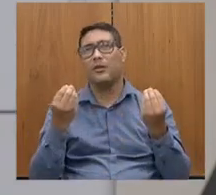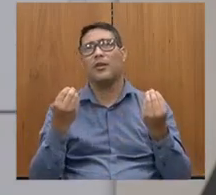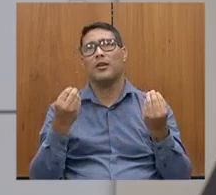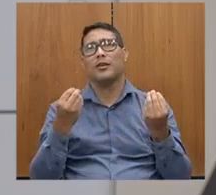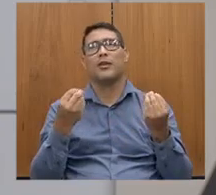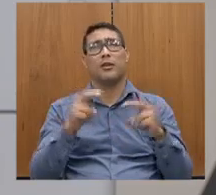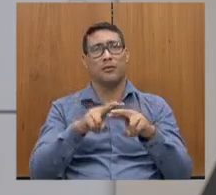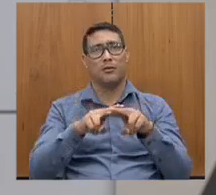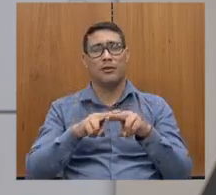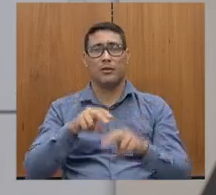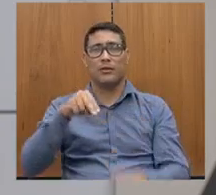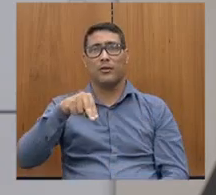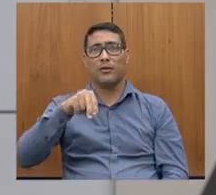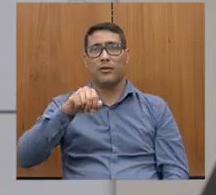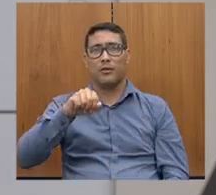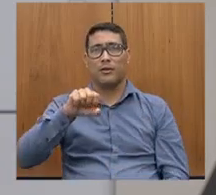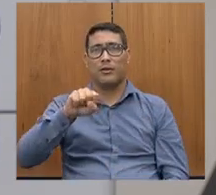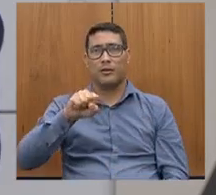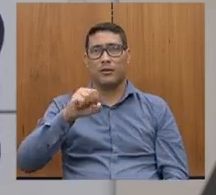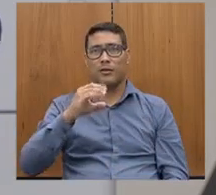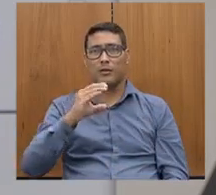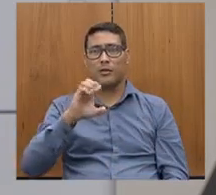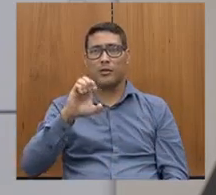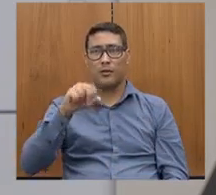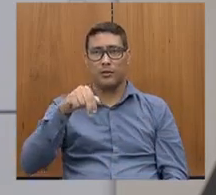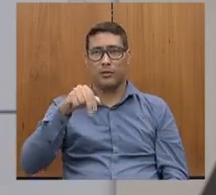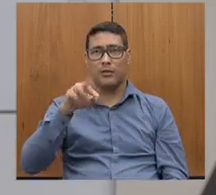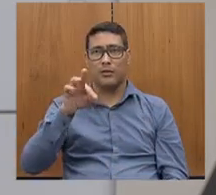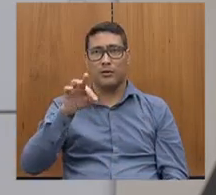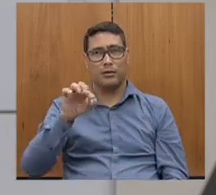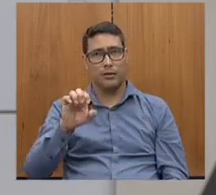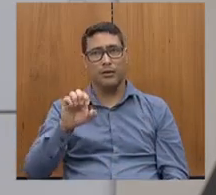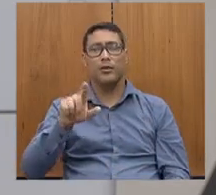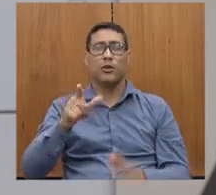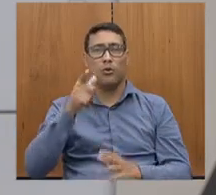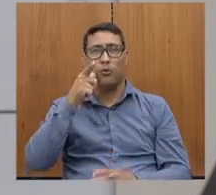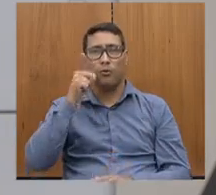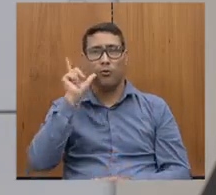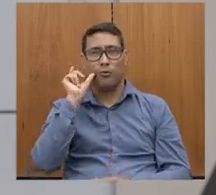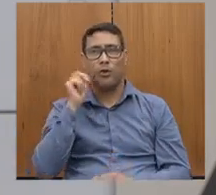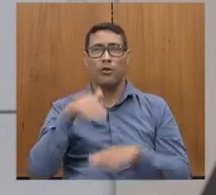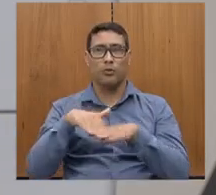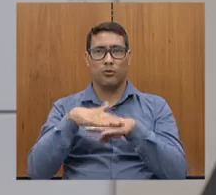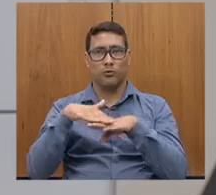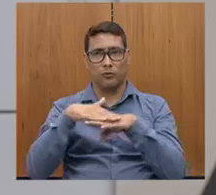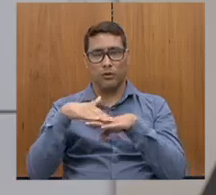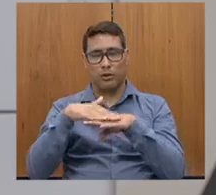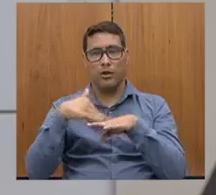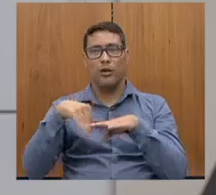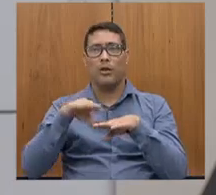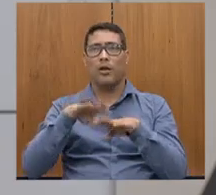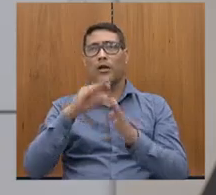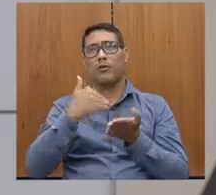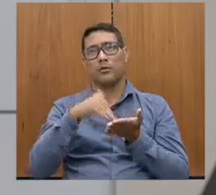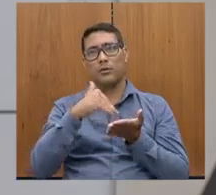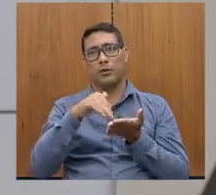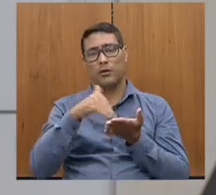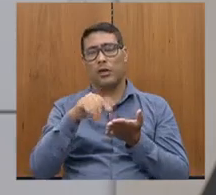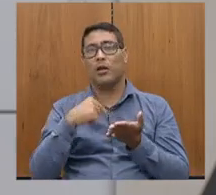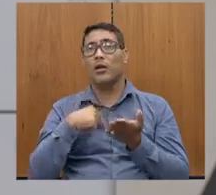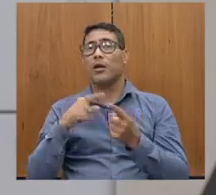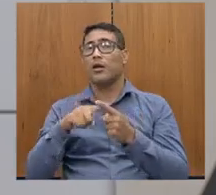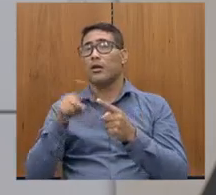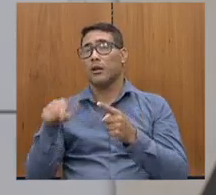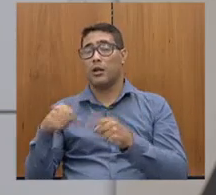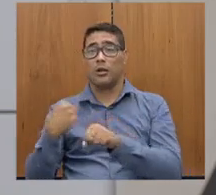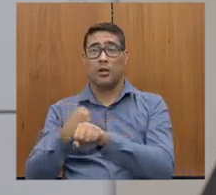Nascente, viu, Guilherme, precisamos dar uma sentada, falei com o secretário ontem, as duas obras, Paraíso, lá do Trevão,